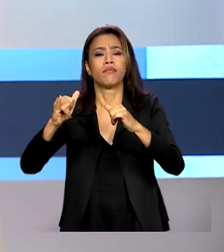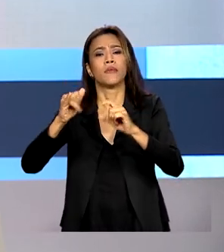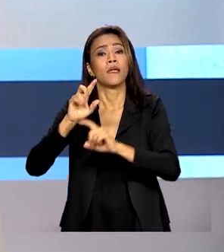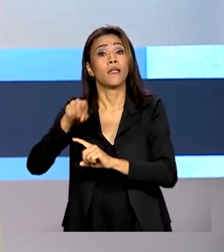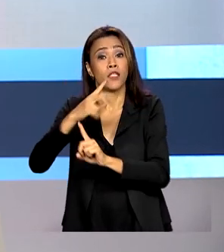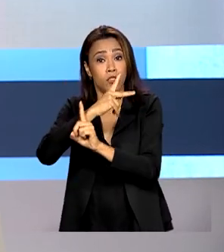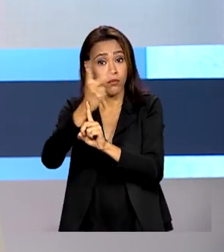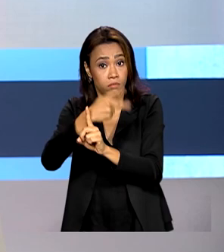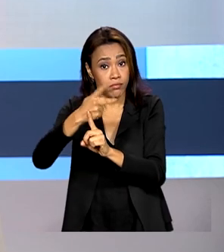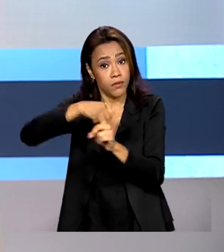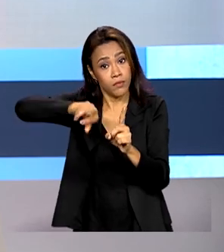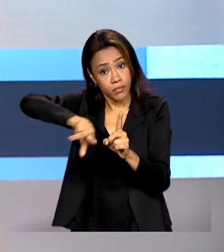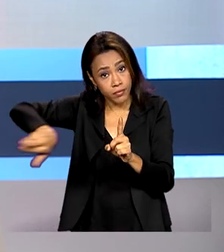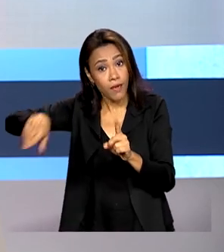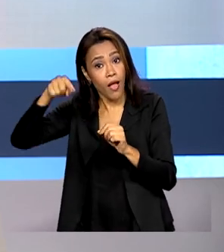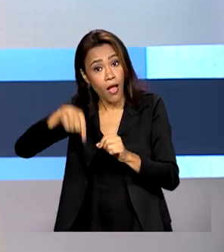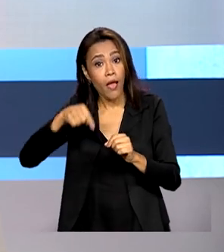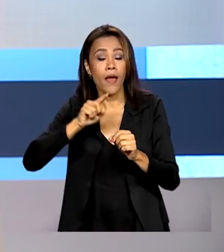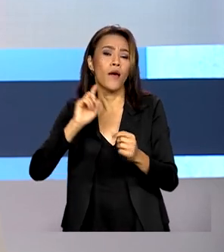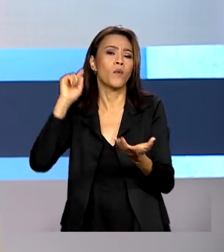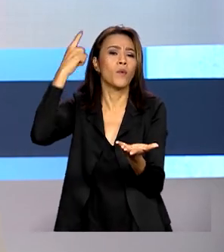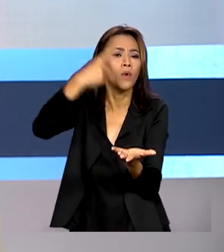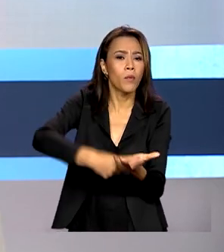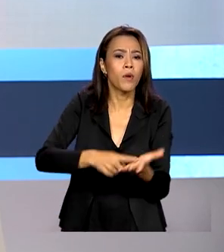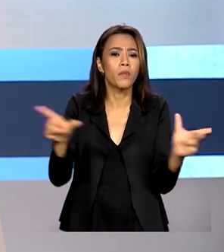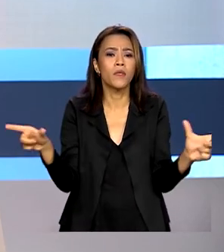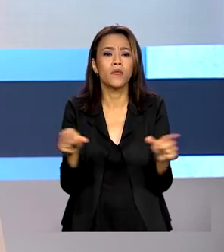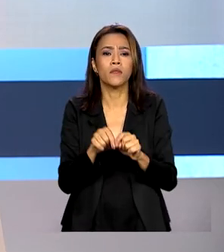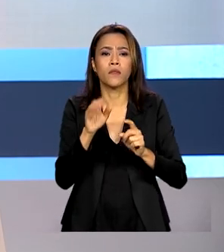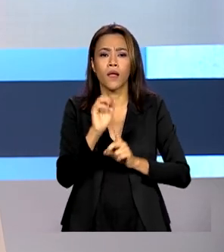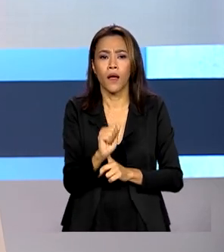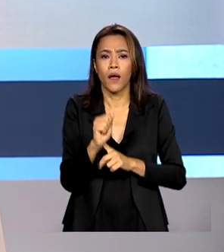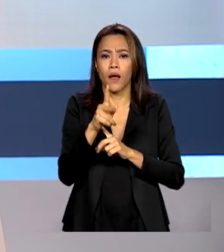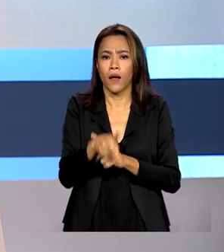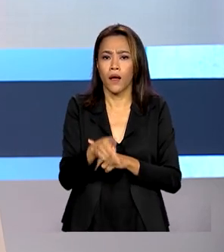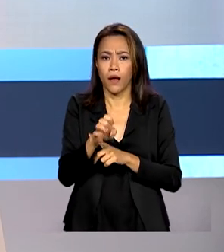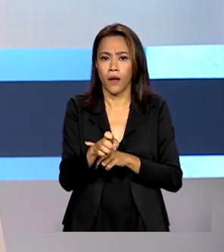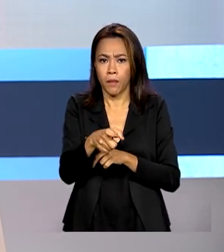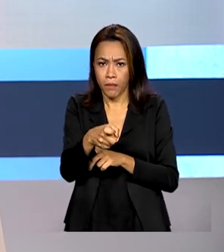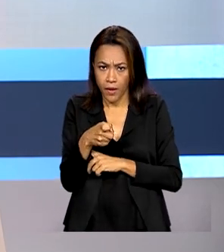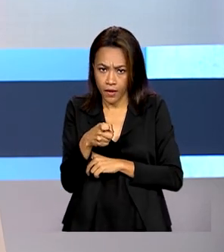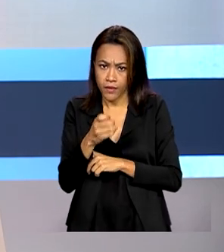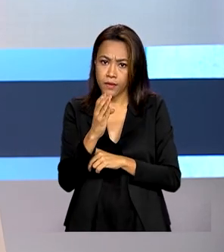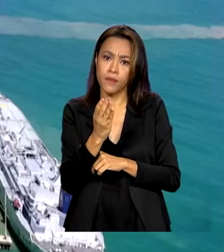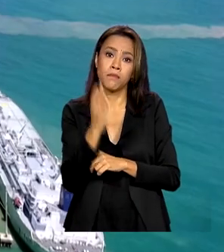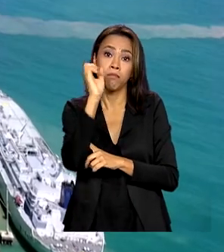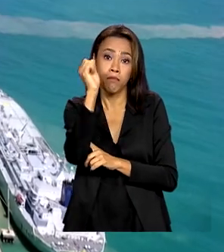prioridades da Apex Brasil, a agência brasileira de promoção de exportações e investimentos.